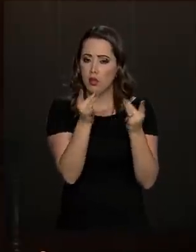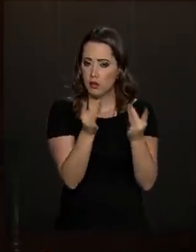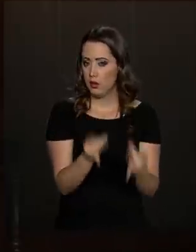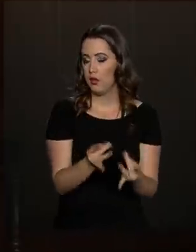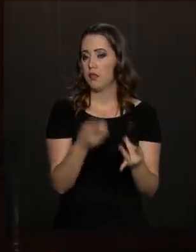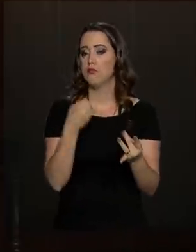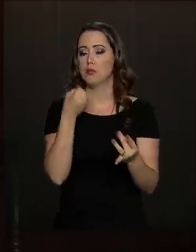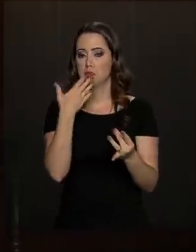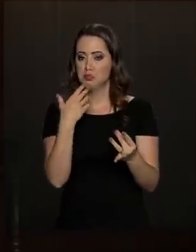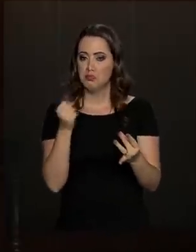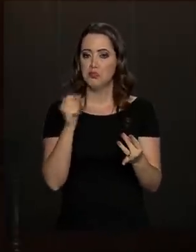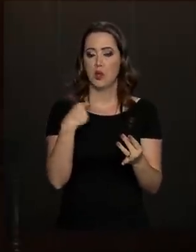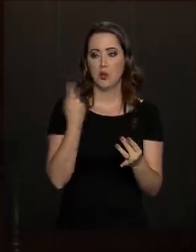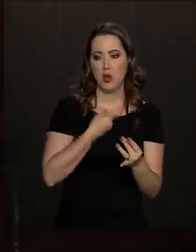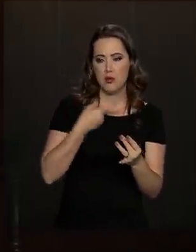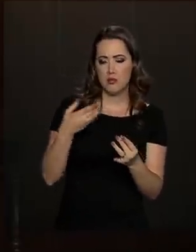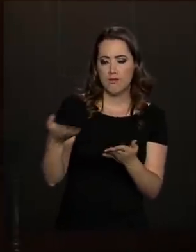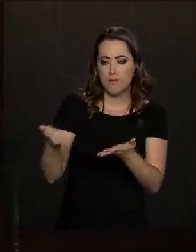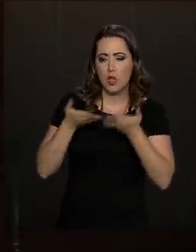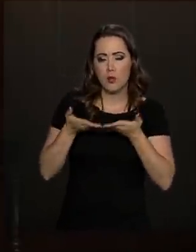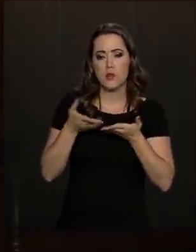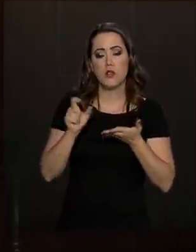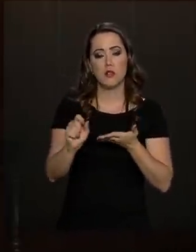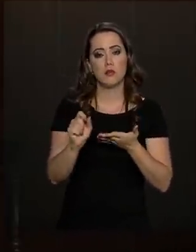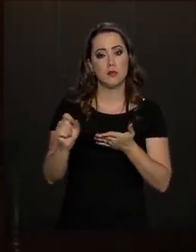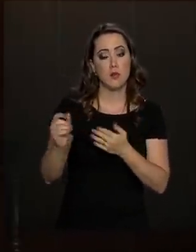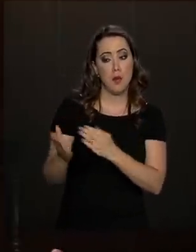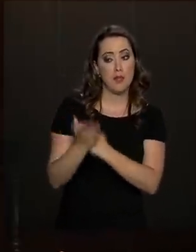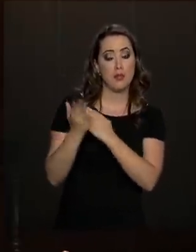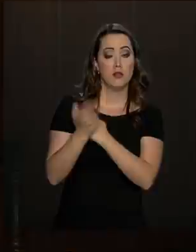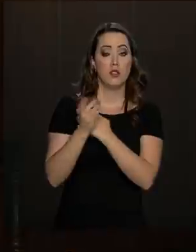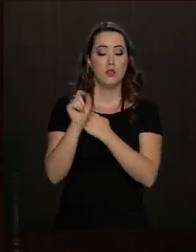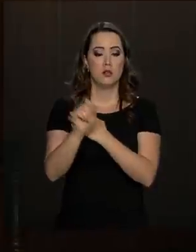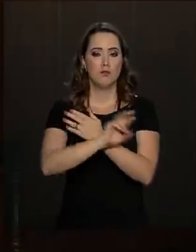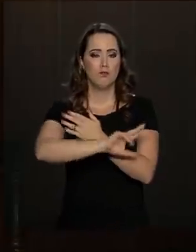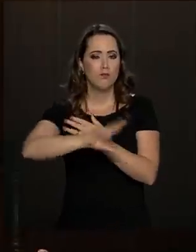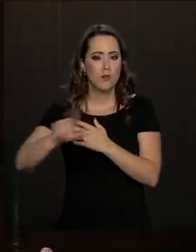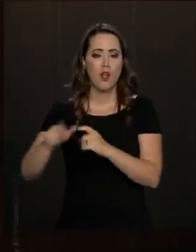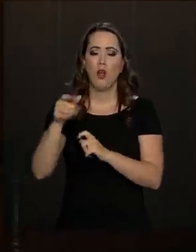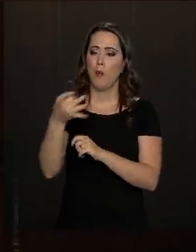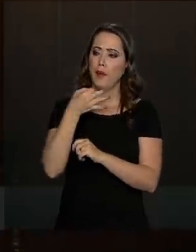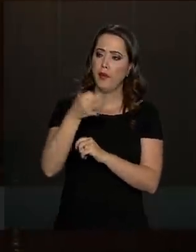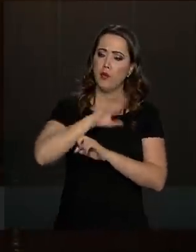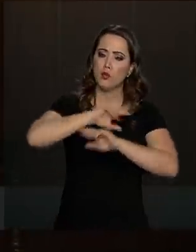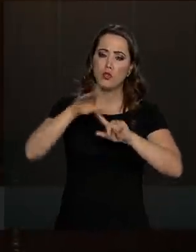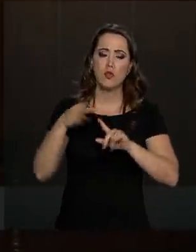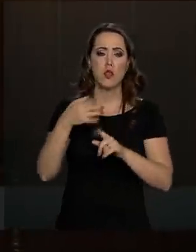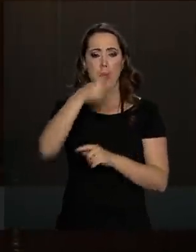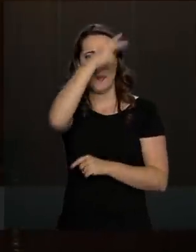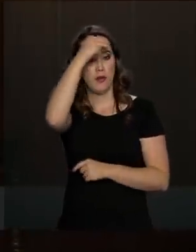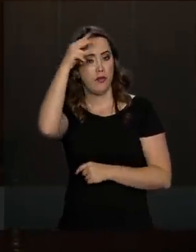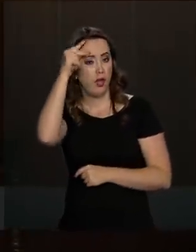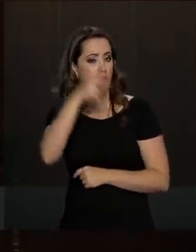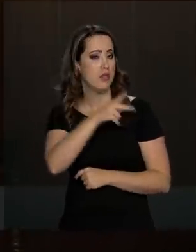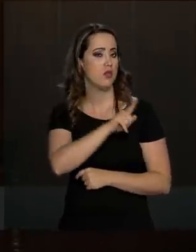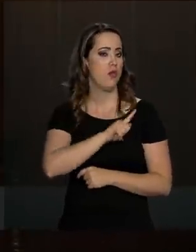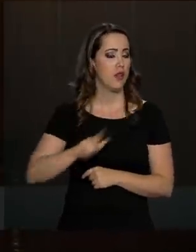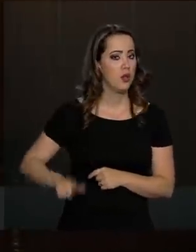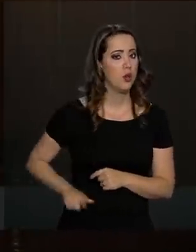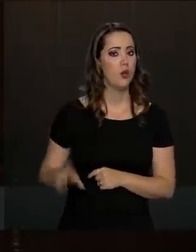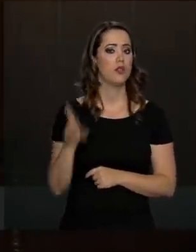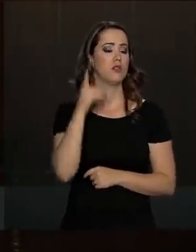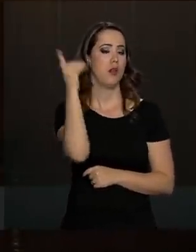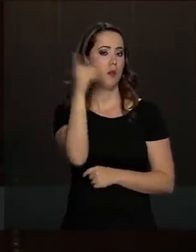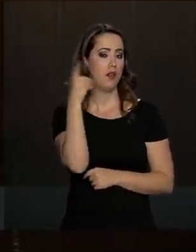Nas discussões nós temos recebido contribuições excelentes, sugestões excelentes de prefeitos, governadores, de deputados.